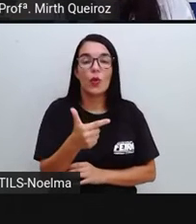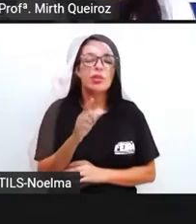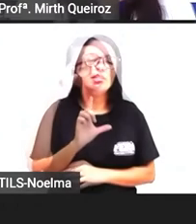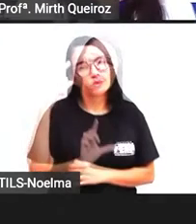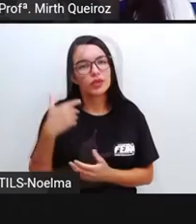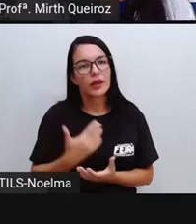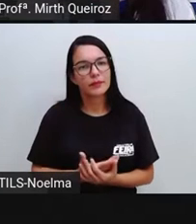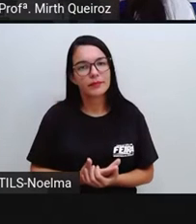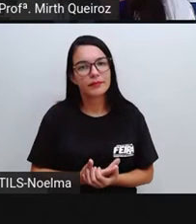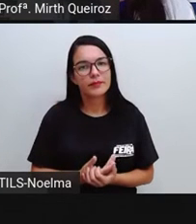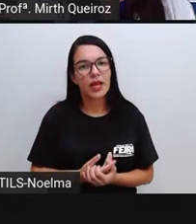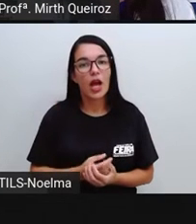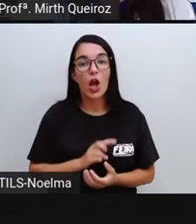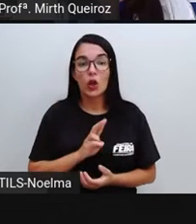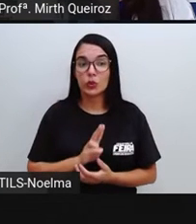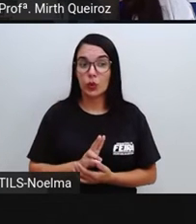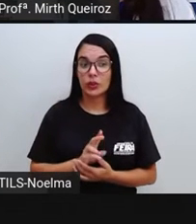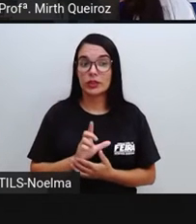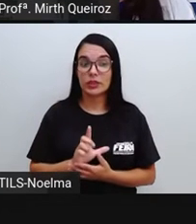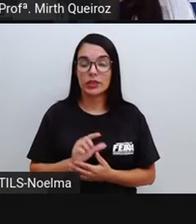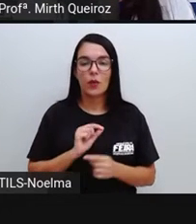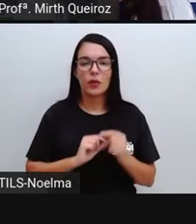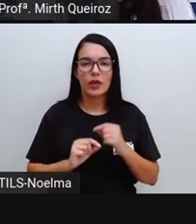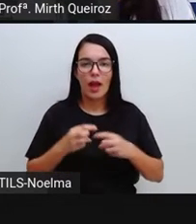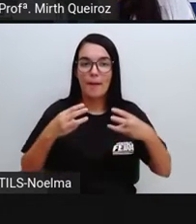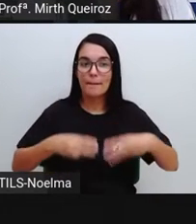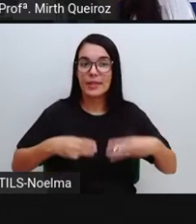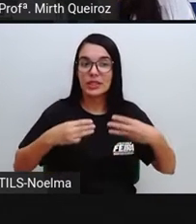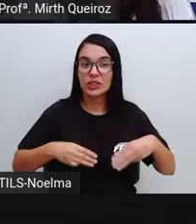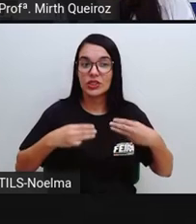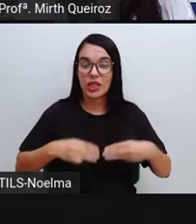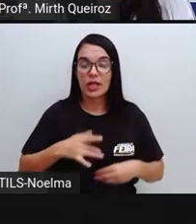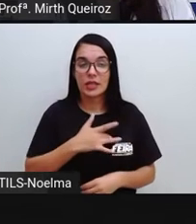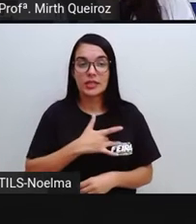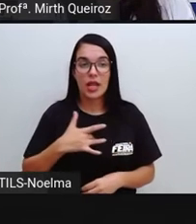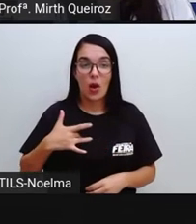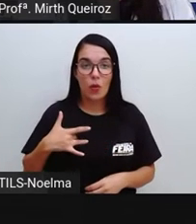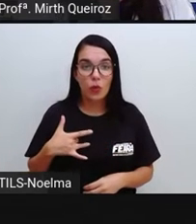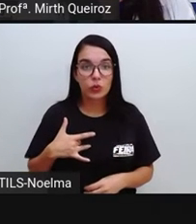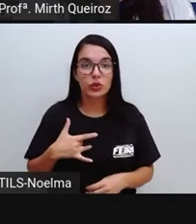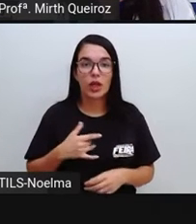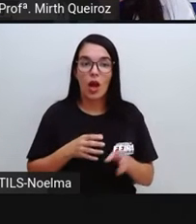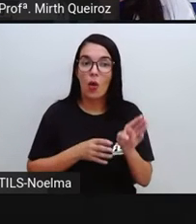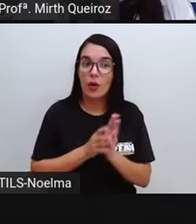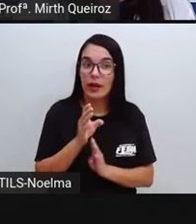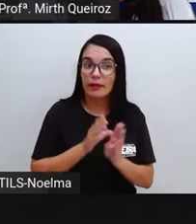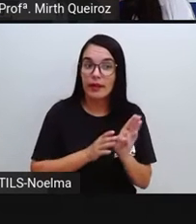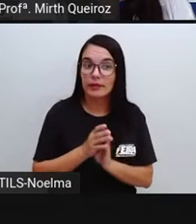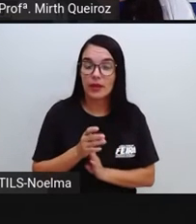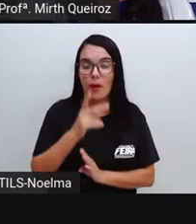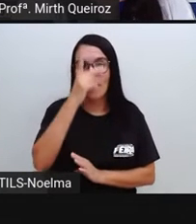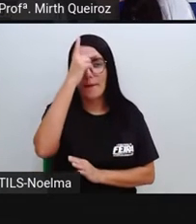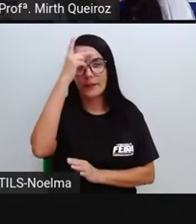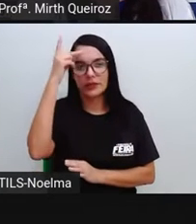certo? Essa é uma orientação do Ministério da Saúde Para um adulto saudável